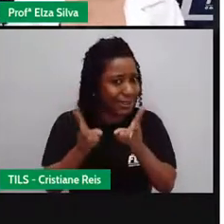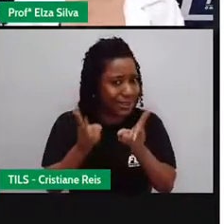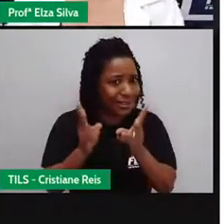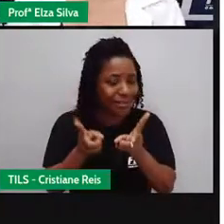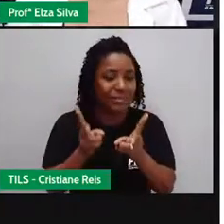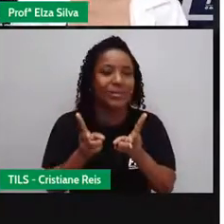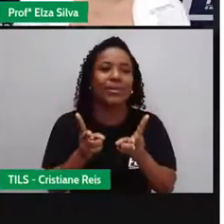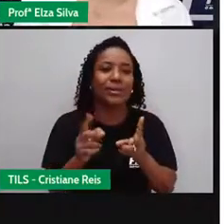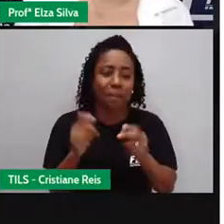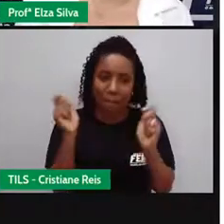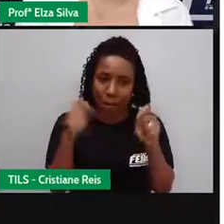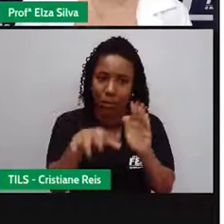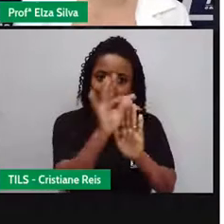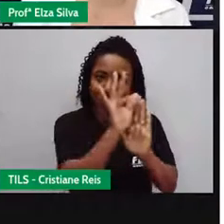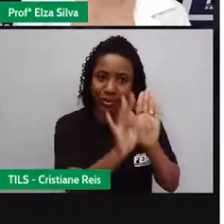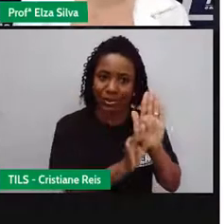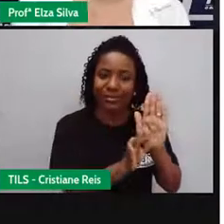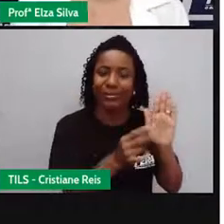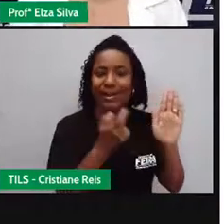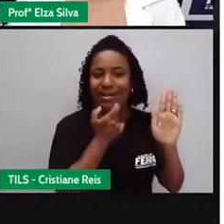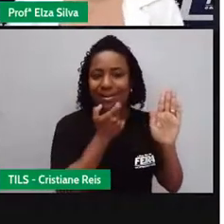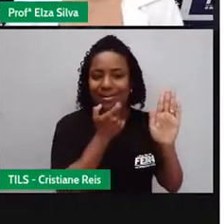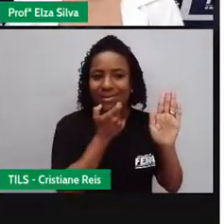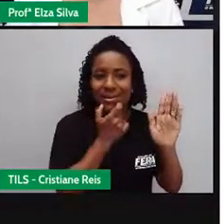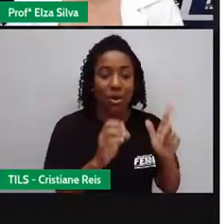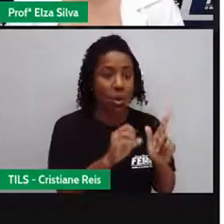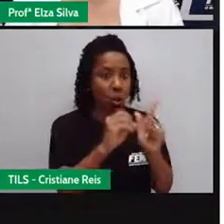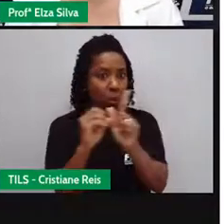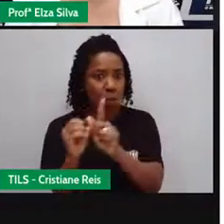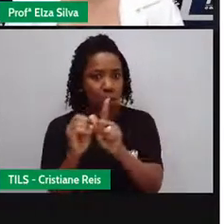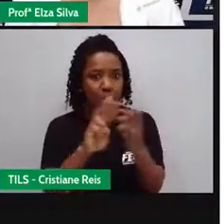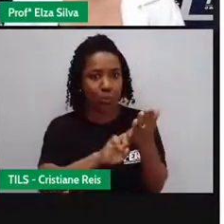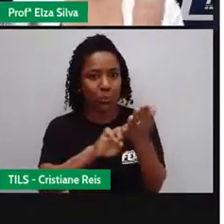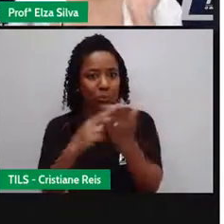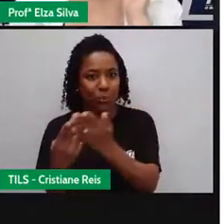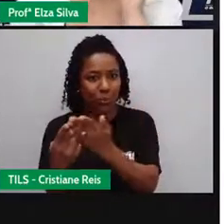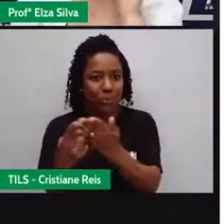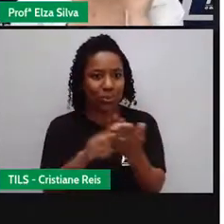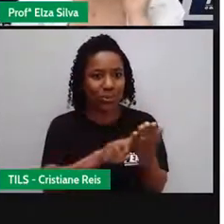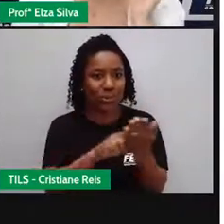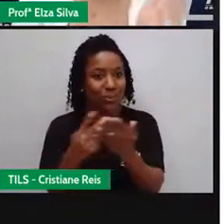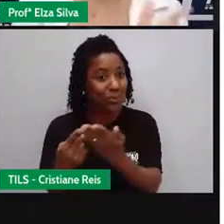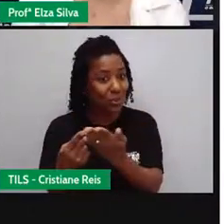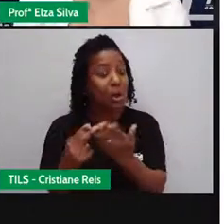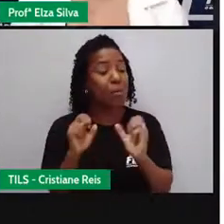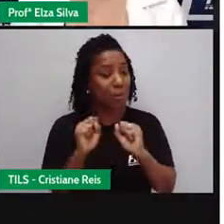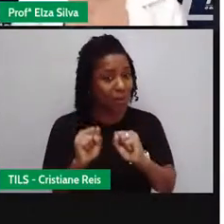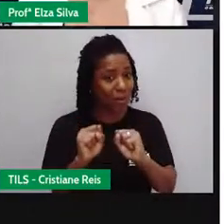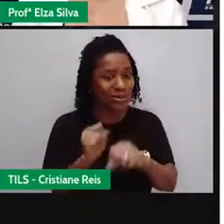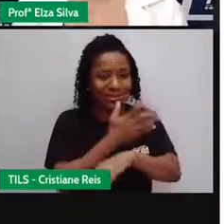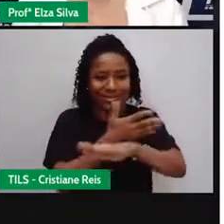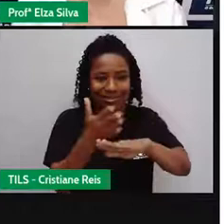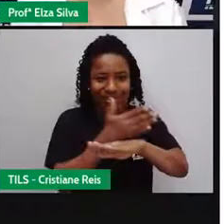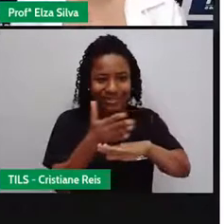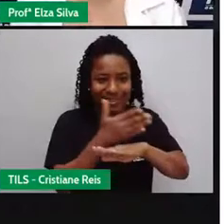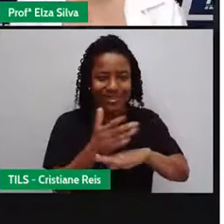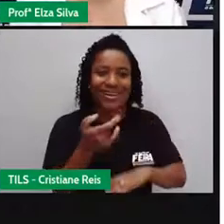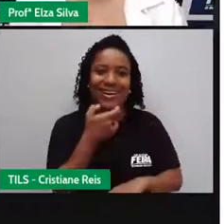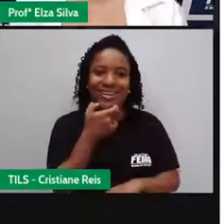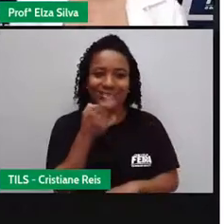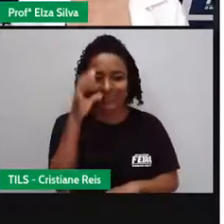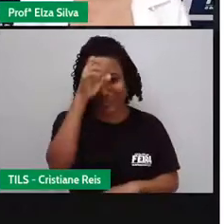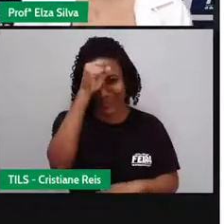colocar o texto em inglês de nossas aulas no Google Tradutor para que você possa praticar um pouco mais do seu inglês.